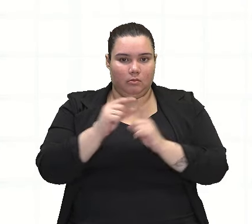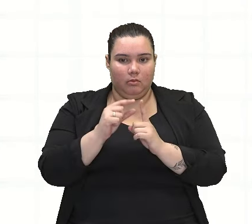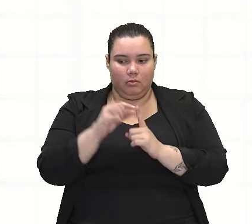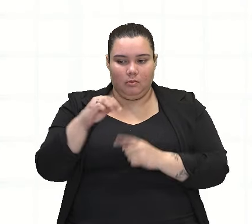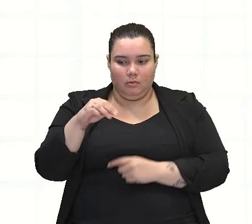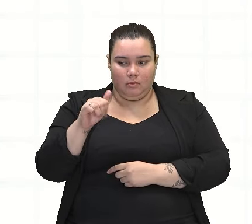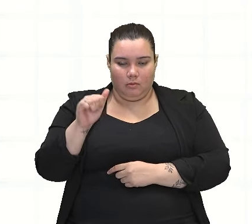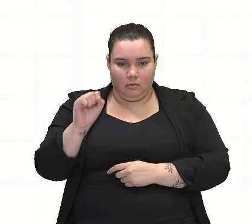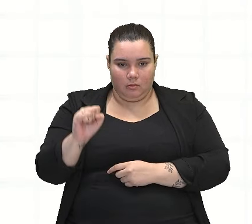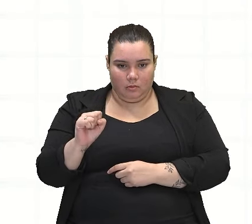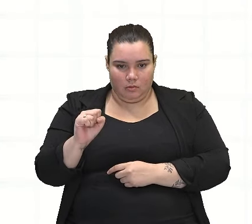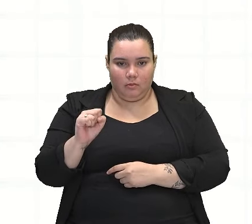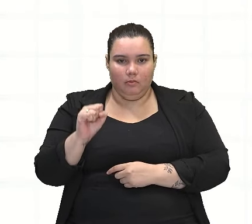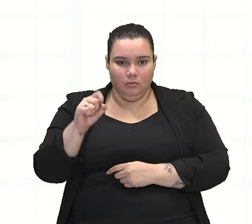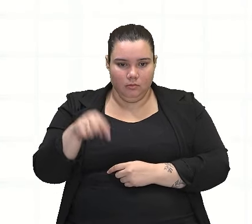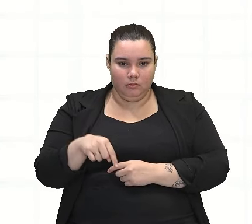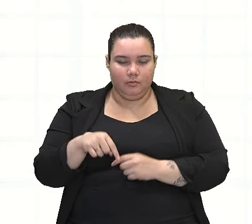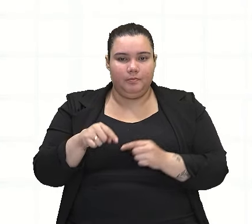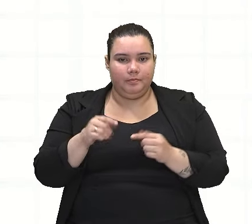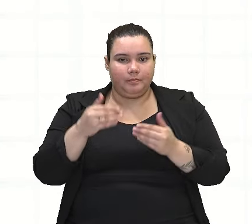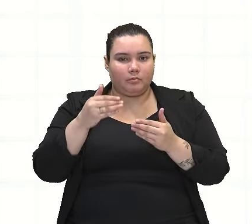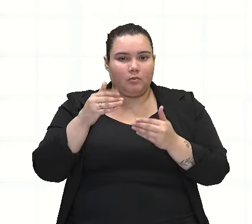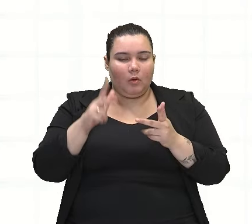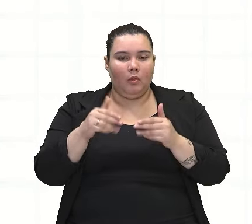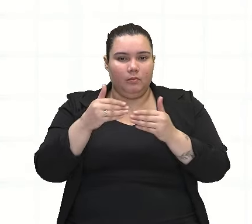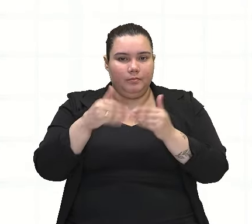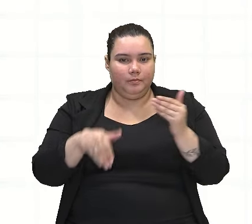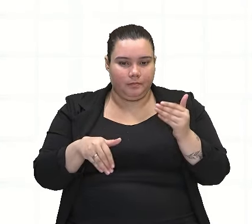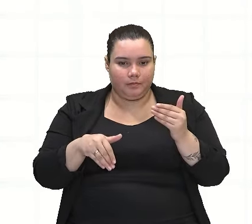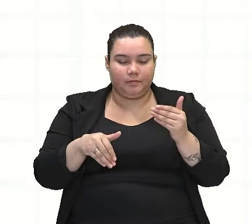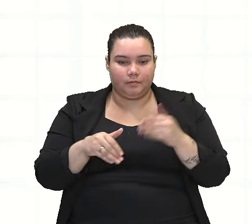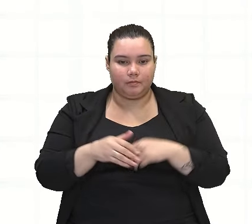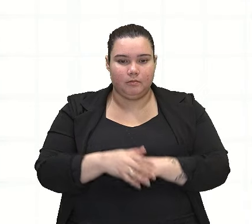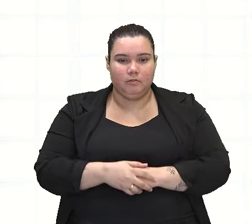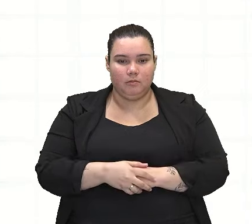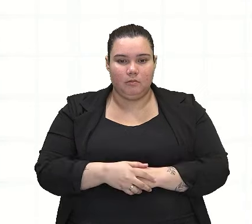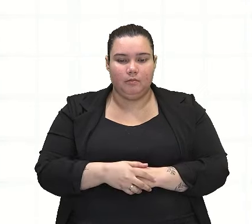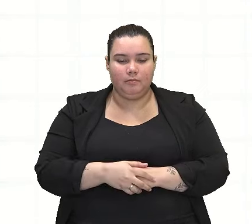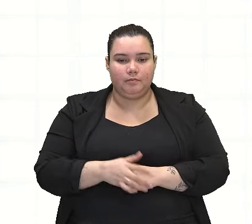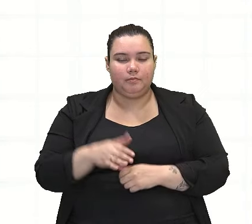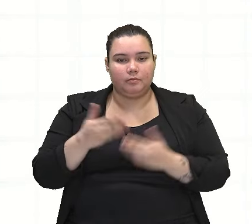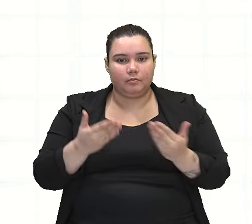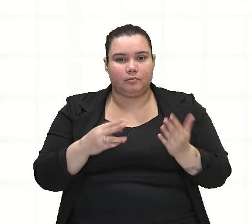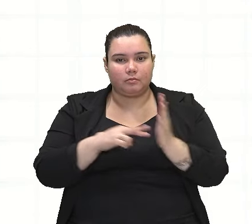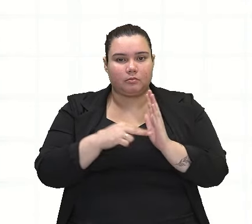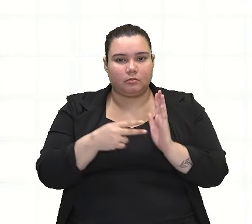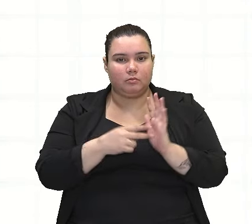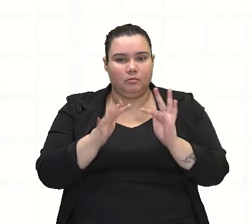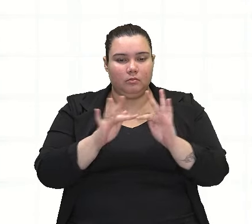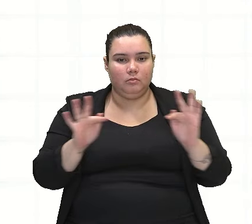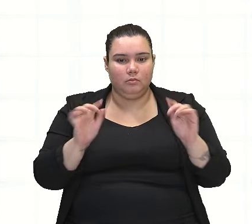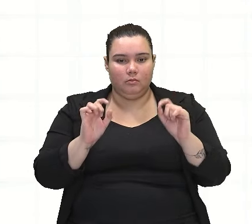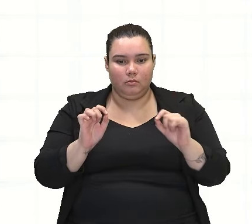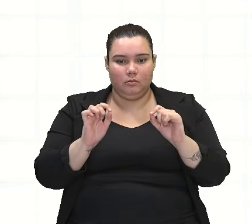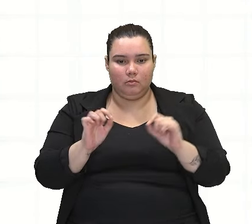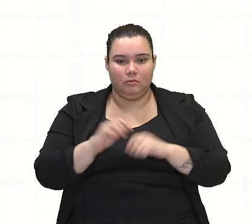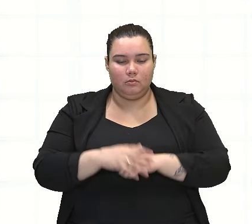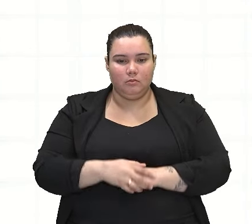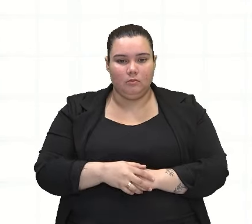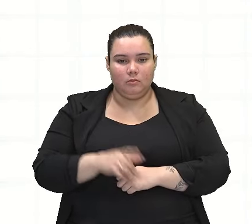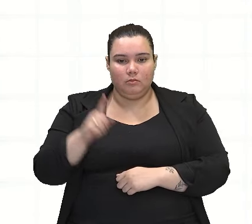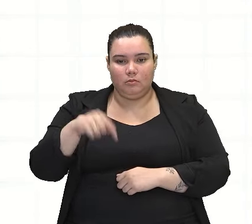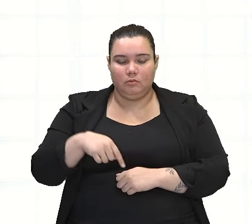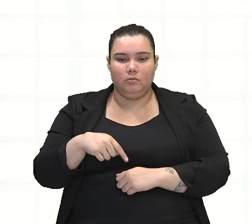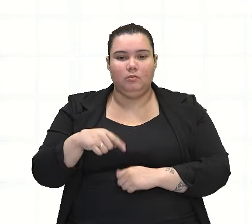ideia de oposição, de contraste, e percebam que a repetição dele vai exatamente enfatizar essa ideia também